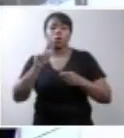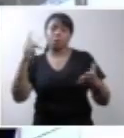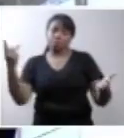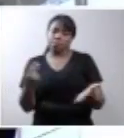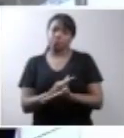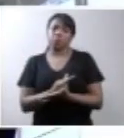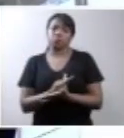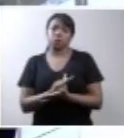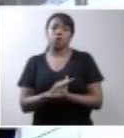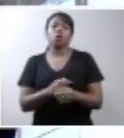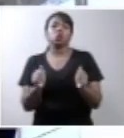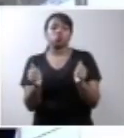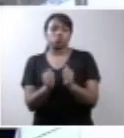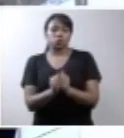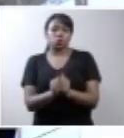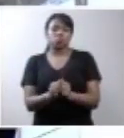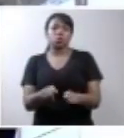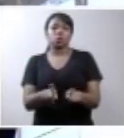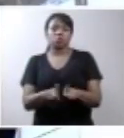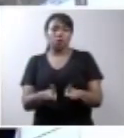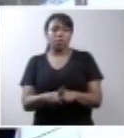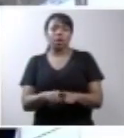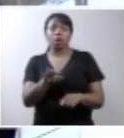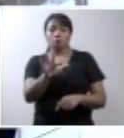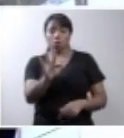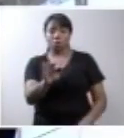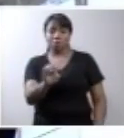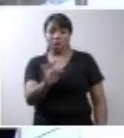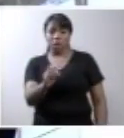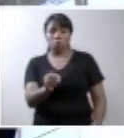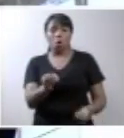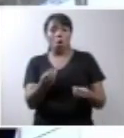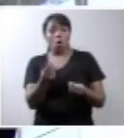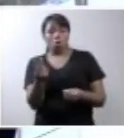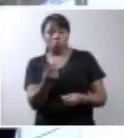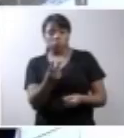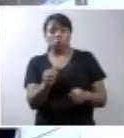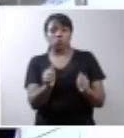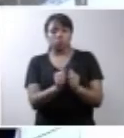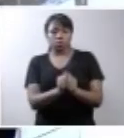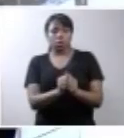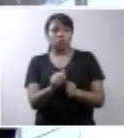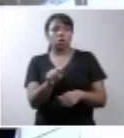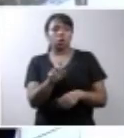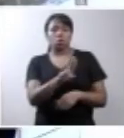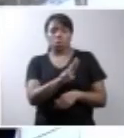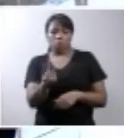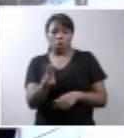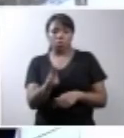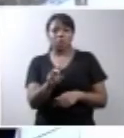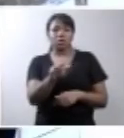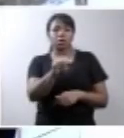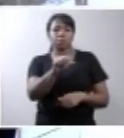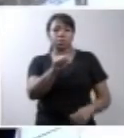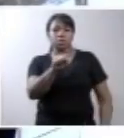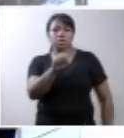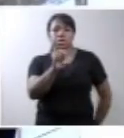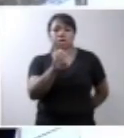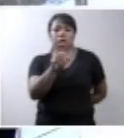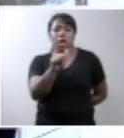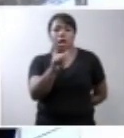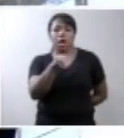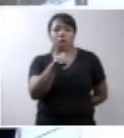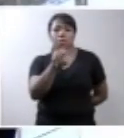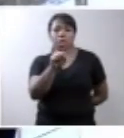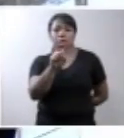acontecer na gemelaridade o acolamento de um feto ao outro, chamado assim, genericamente, de siameses, mas que